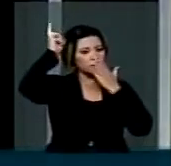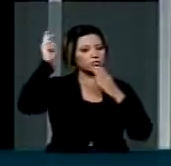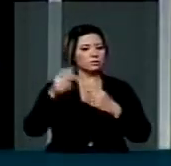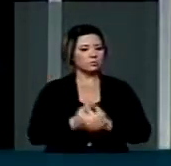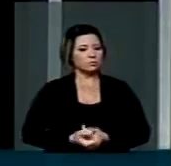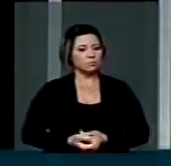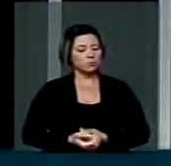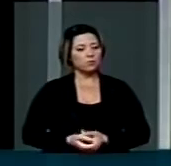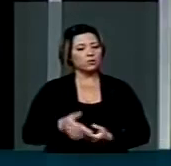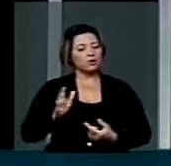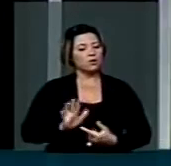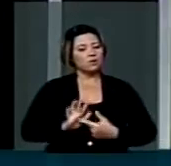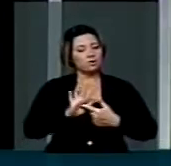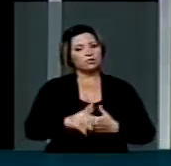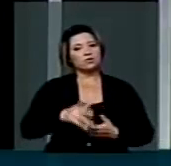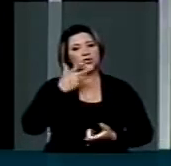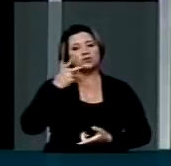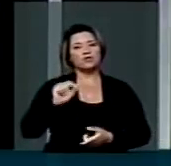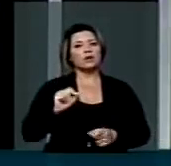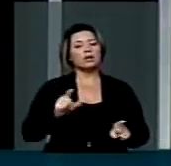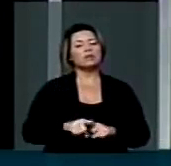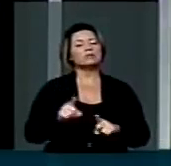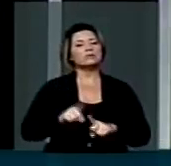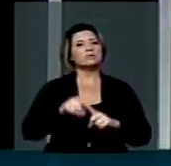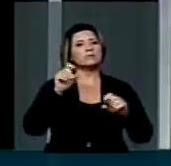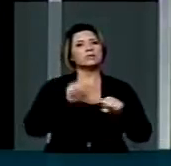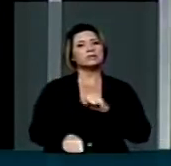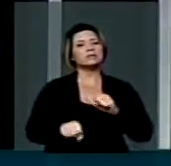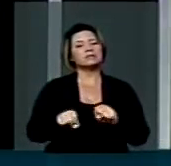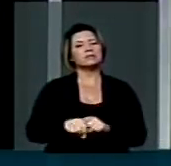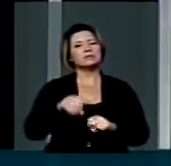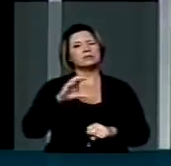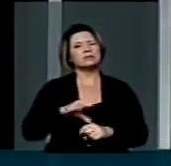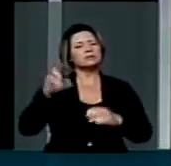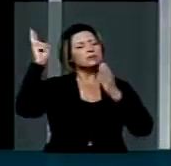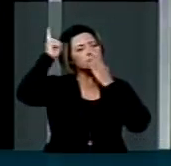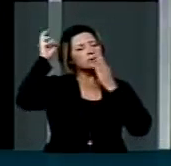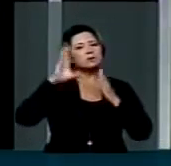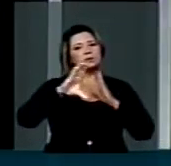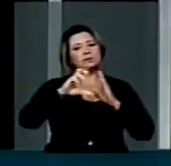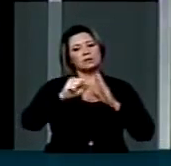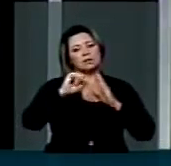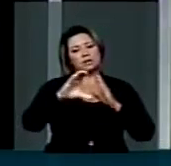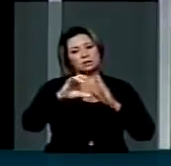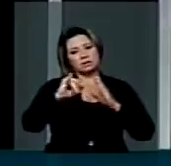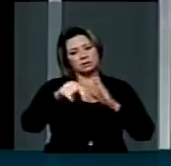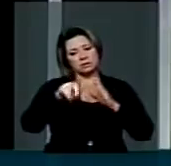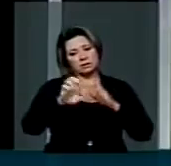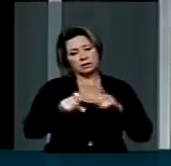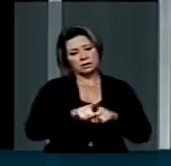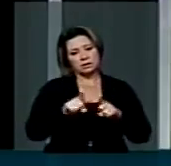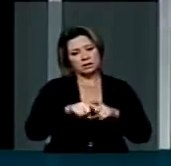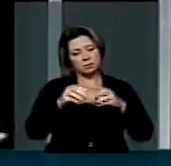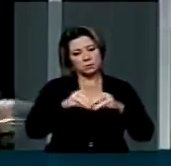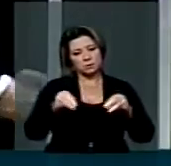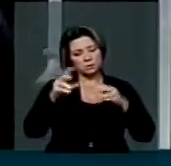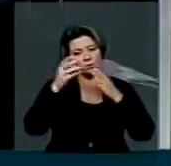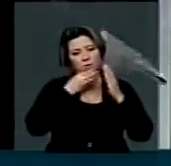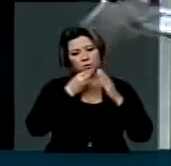ela diz o seguinte, sobre o assassinato do cacique Nízio Gomes, no acampamento Guaviru,